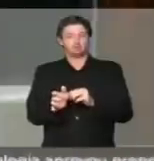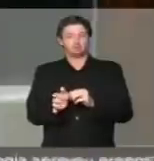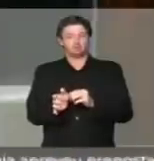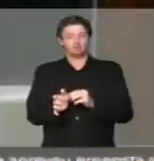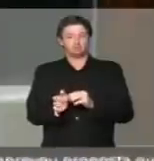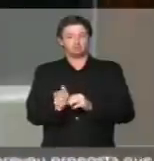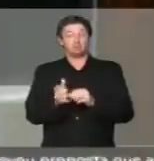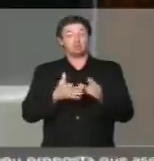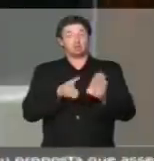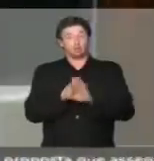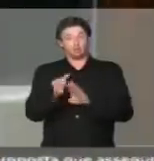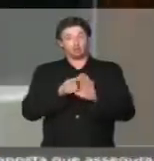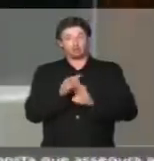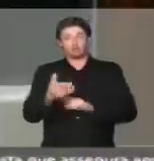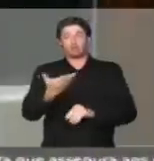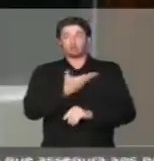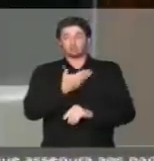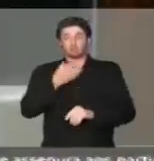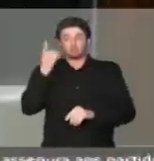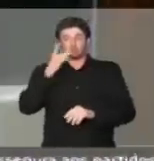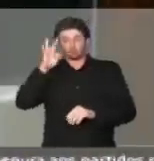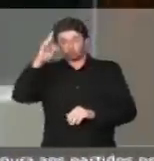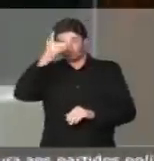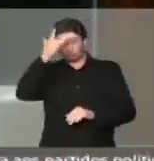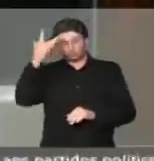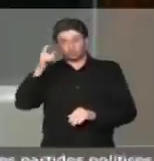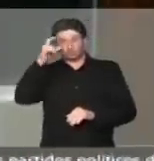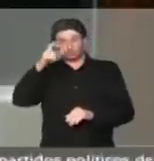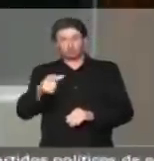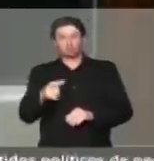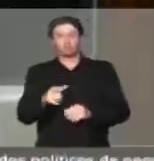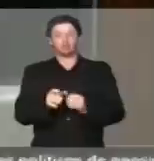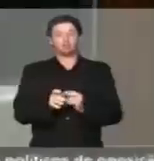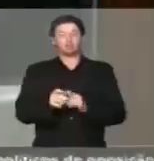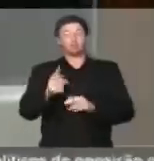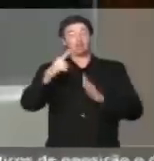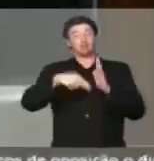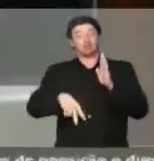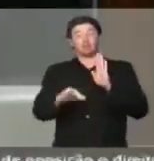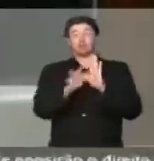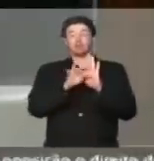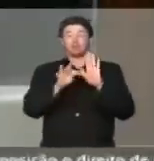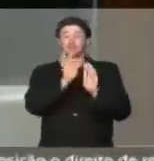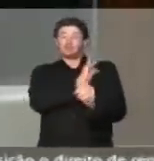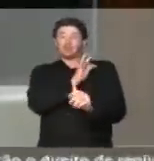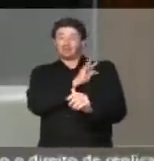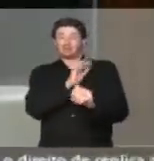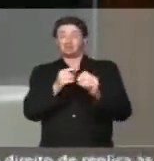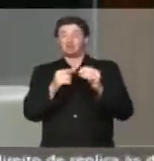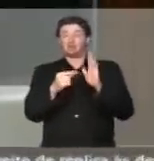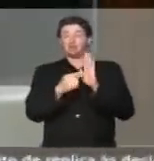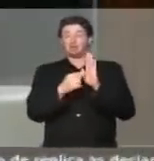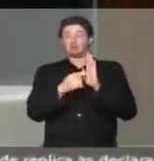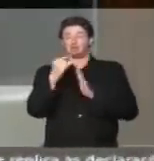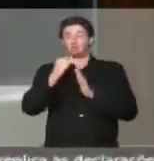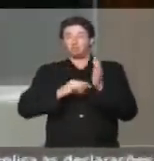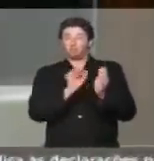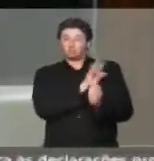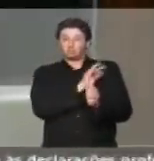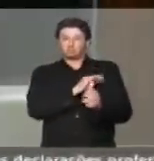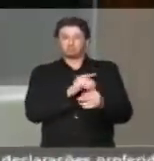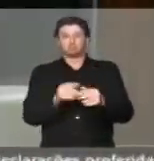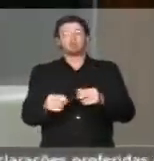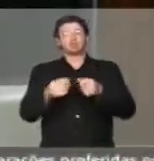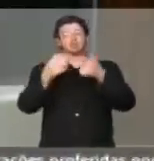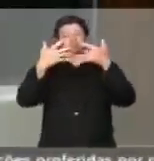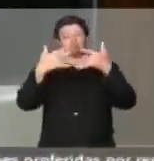recomendar aos nobres colegas, todos os interessados, a leitura dessa nota técnica. Está muito bem elaborado, um